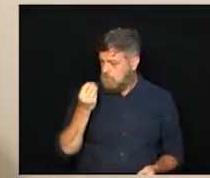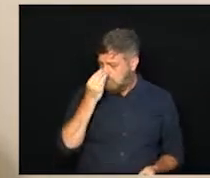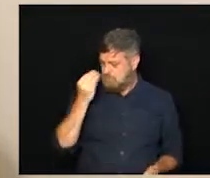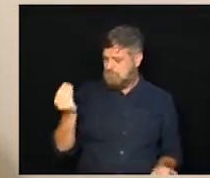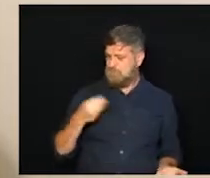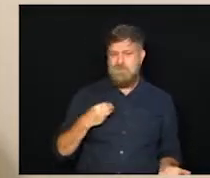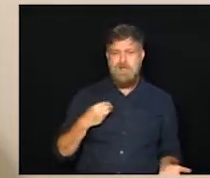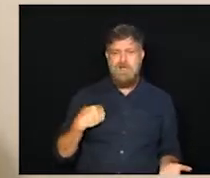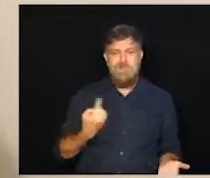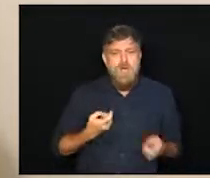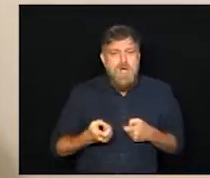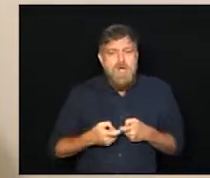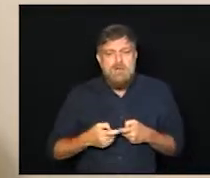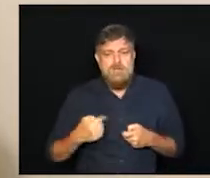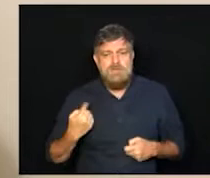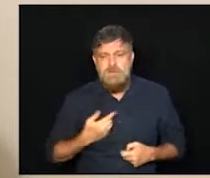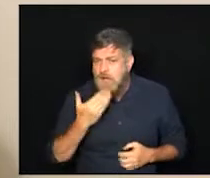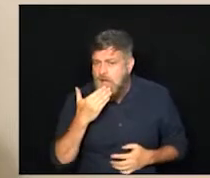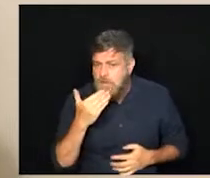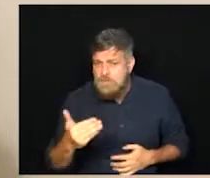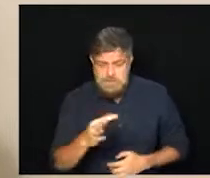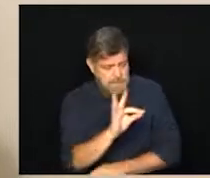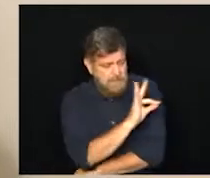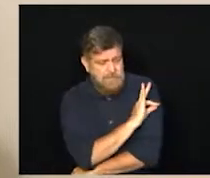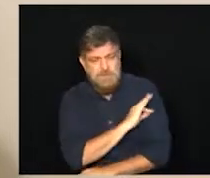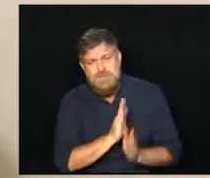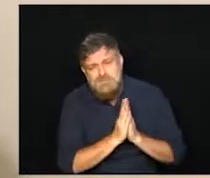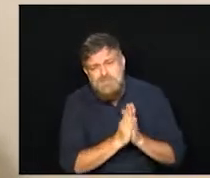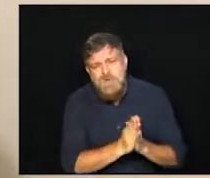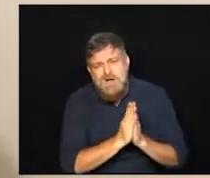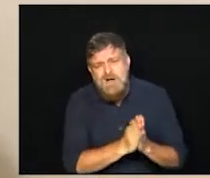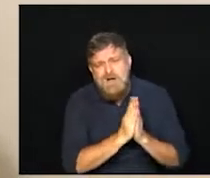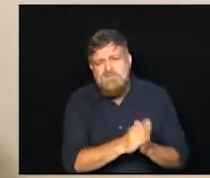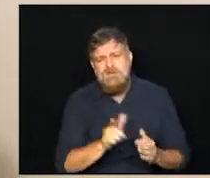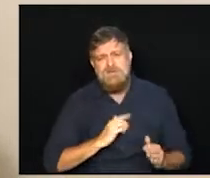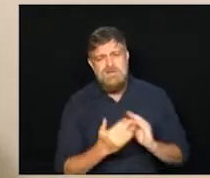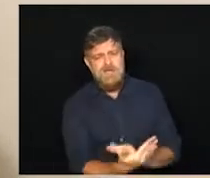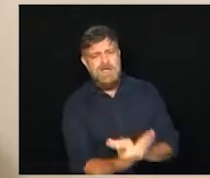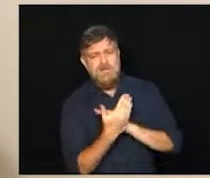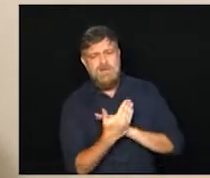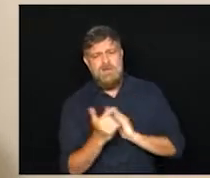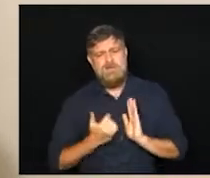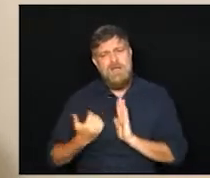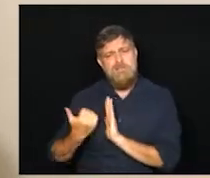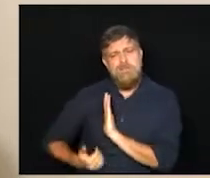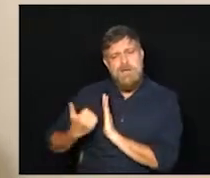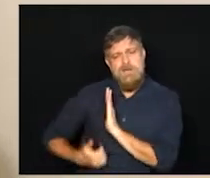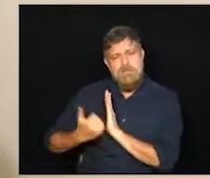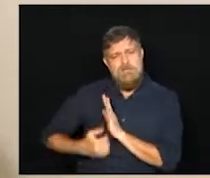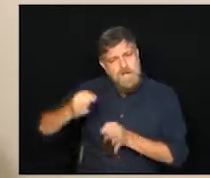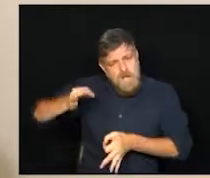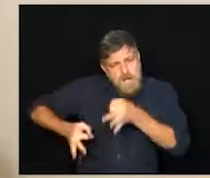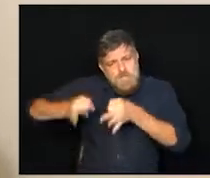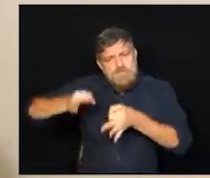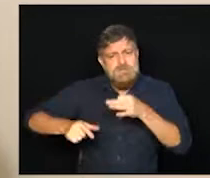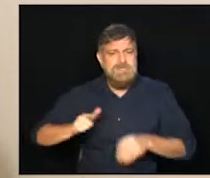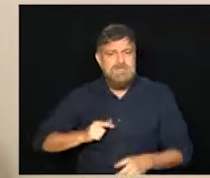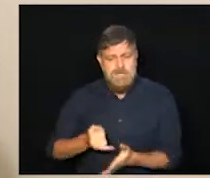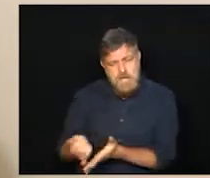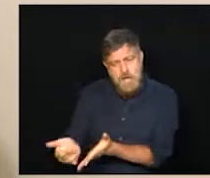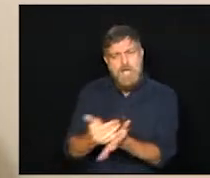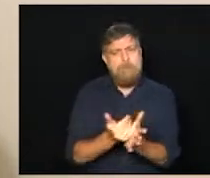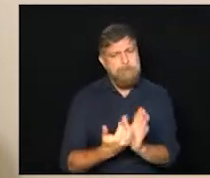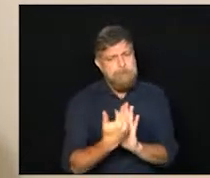Então agora, nós solicitamos ao Poder Público que venha nos conceder uma coisa mais justa, que reduzir